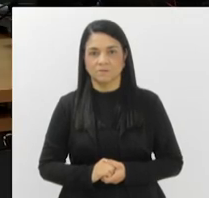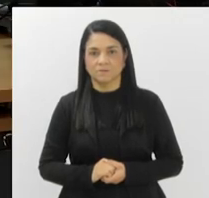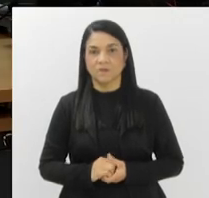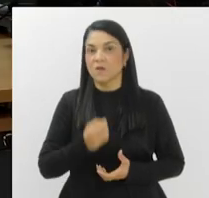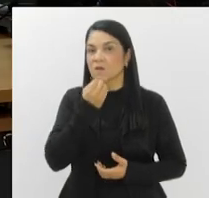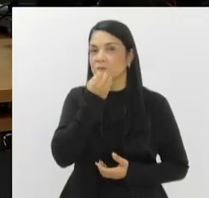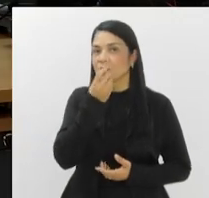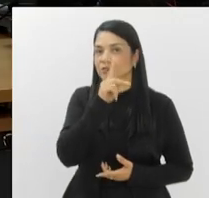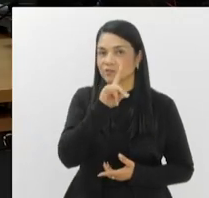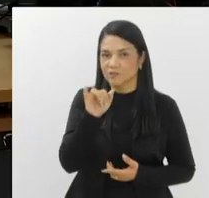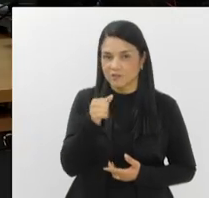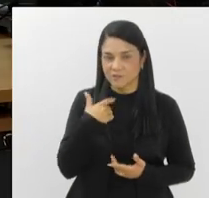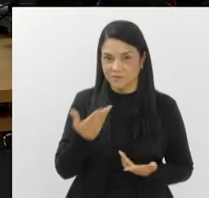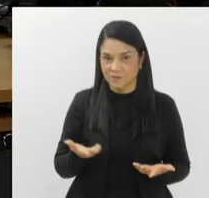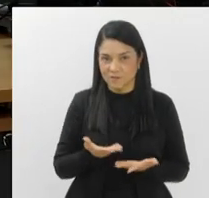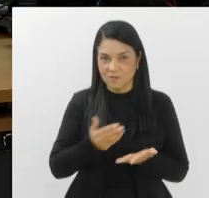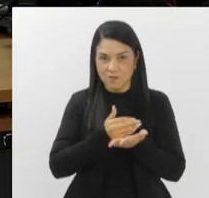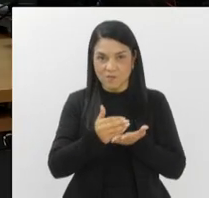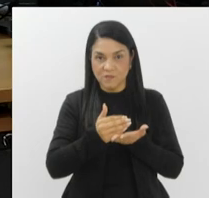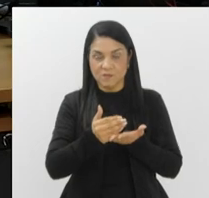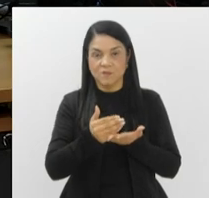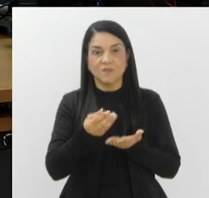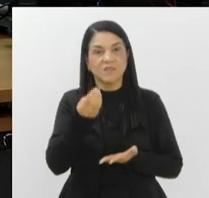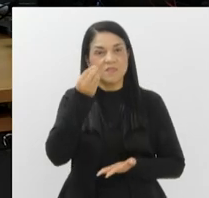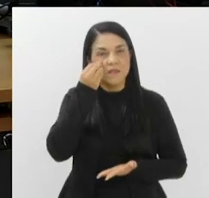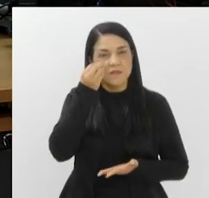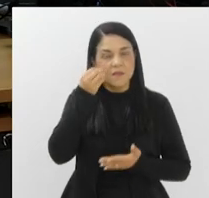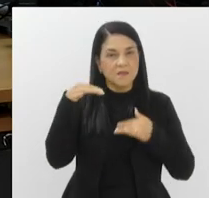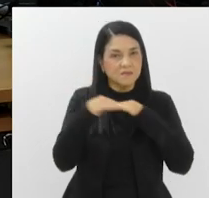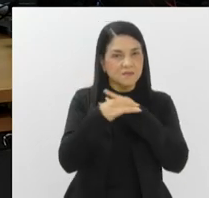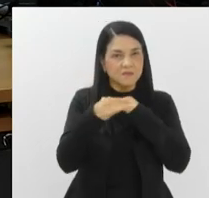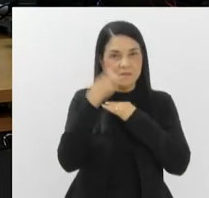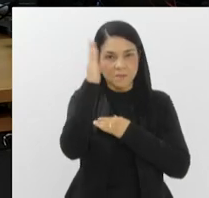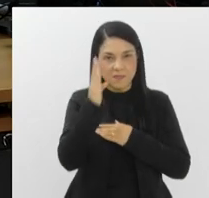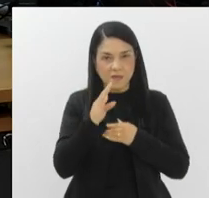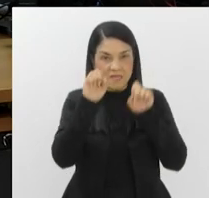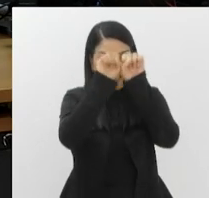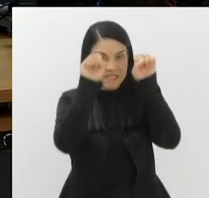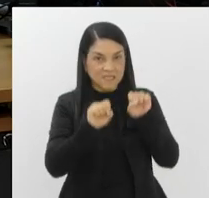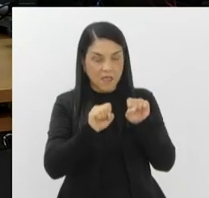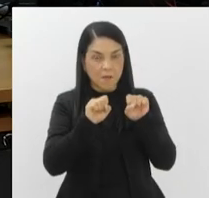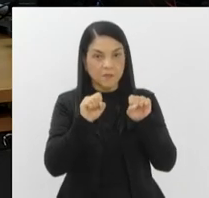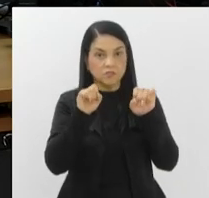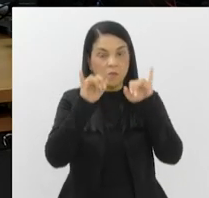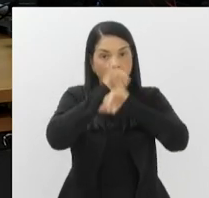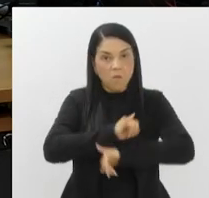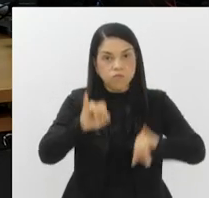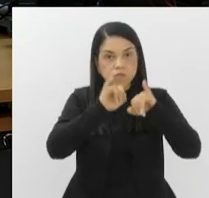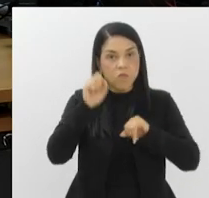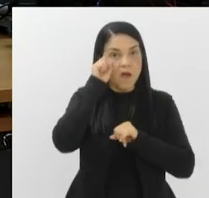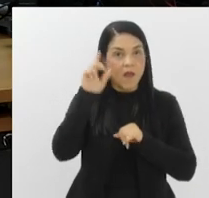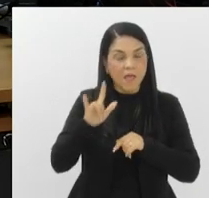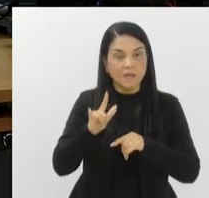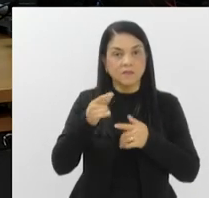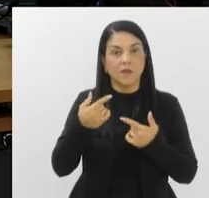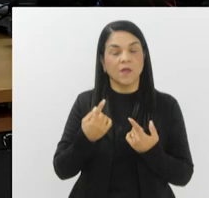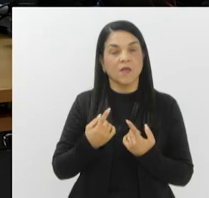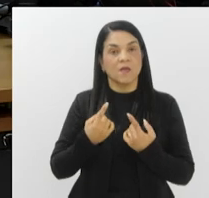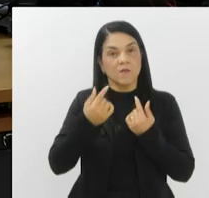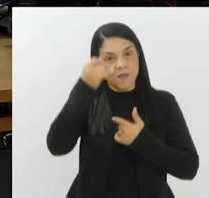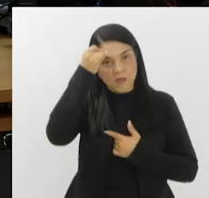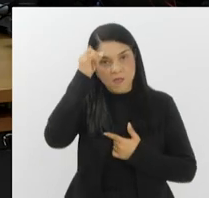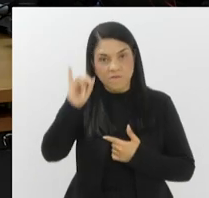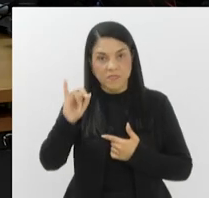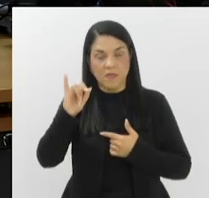Bom Dia. Começou a ser testado em cidades brasileiras o Sistema de Alerta Nacional contra Desastres. Aqui no Rio,